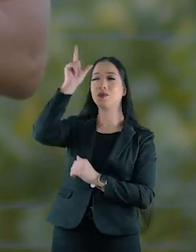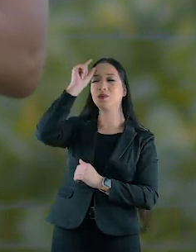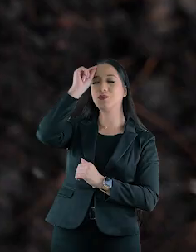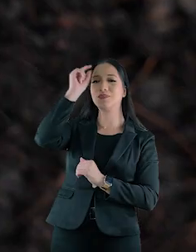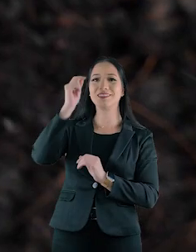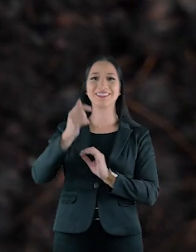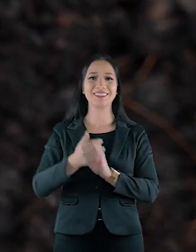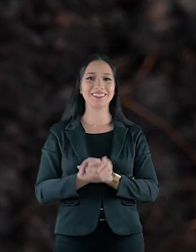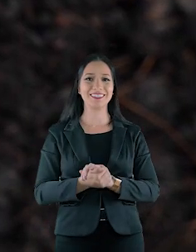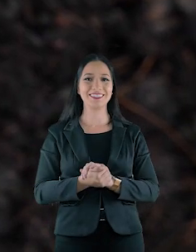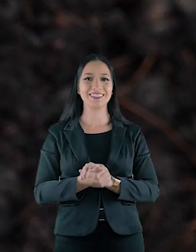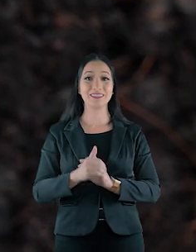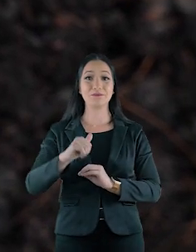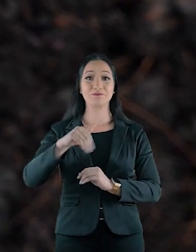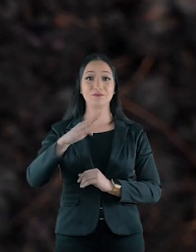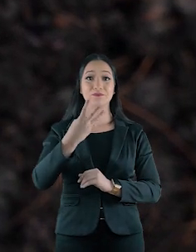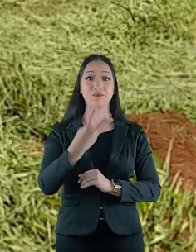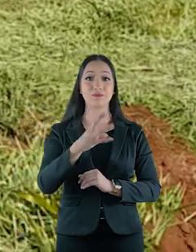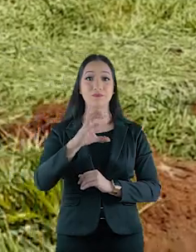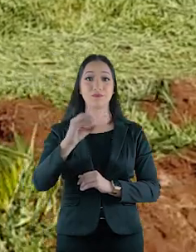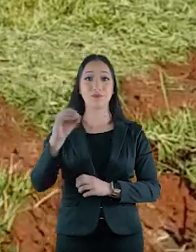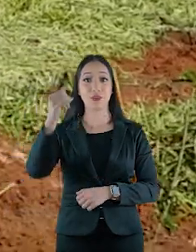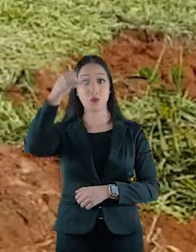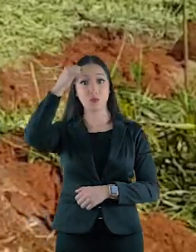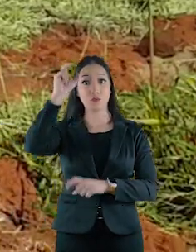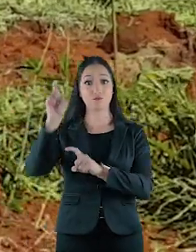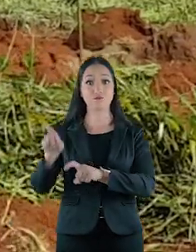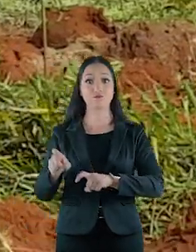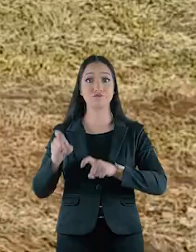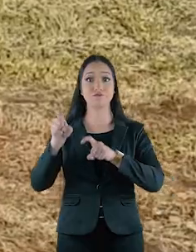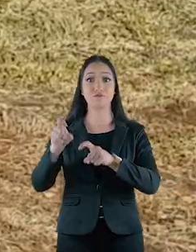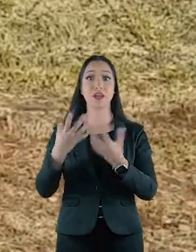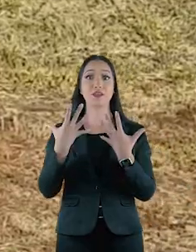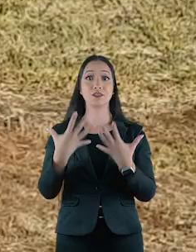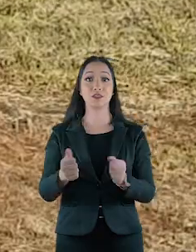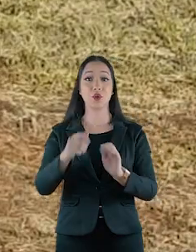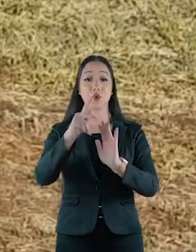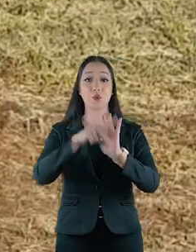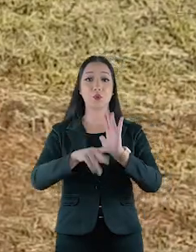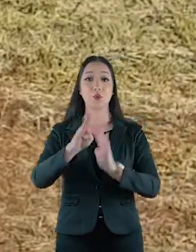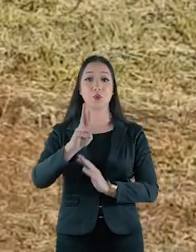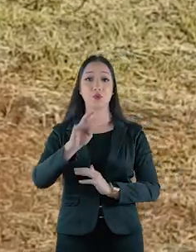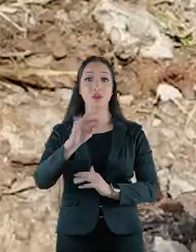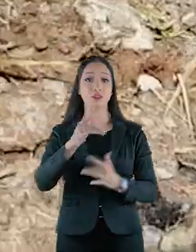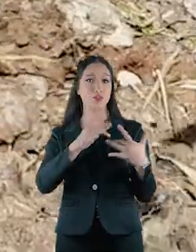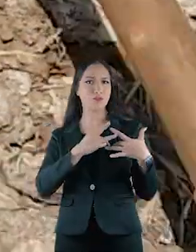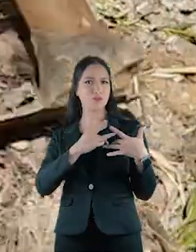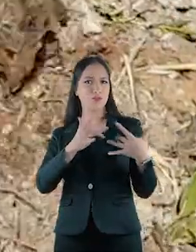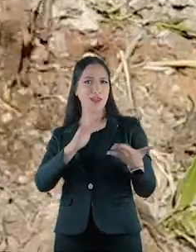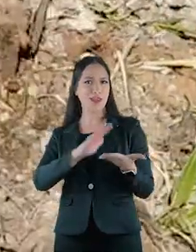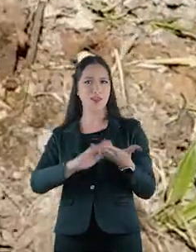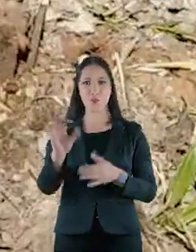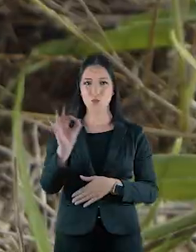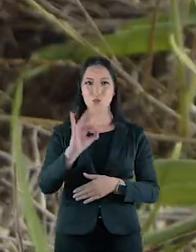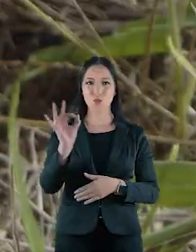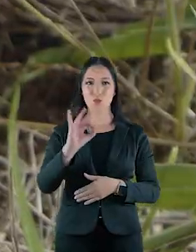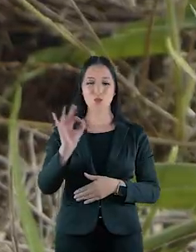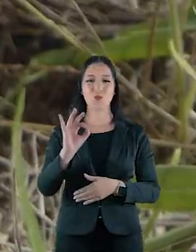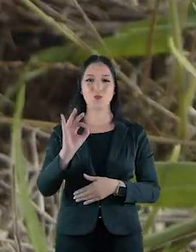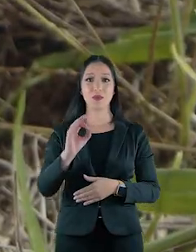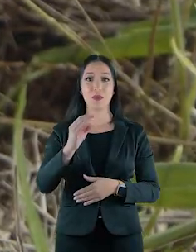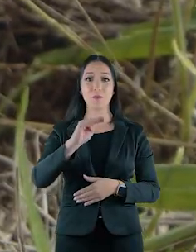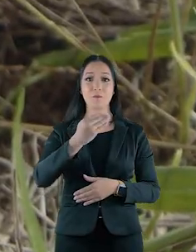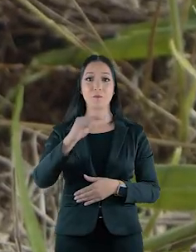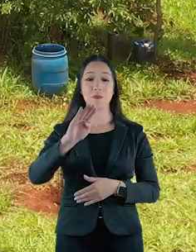Graças a Deus. Mais de 300 produtores já aderiram ao programa Buriti de forma voluntária e sem